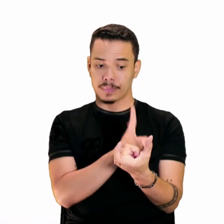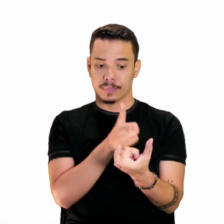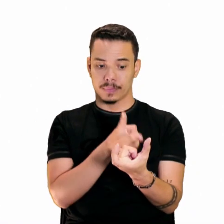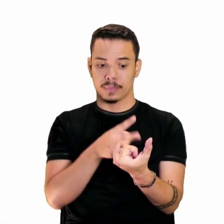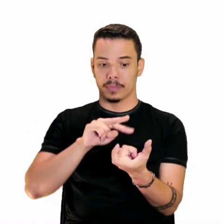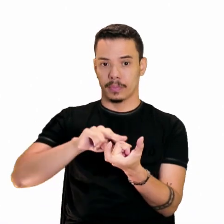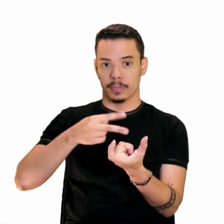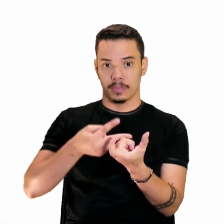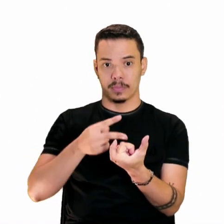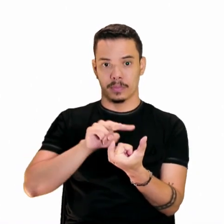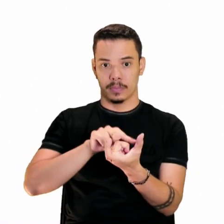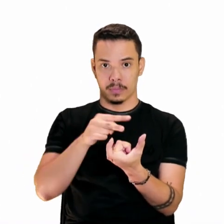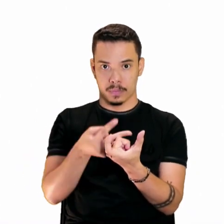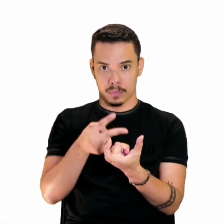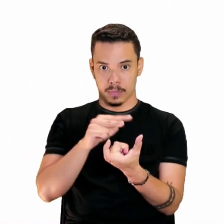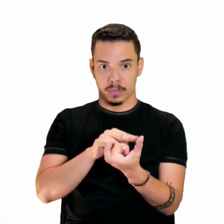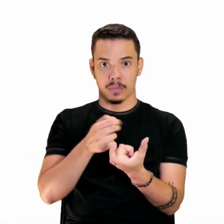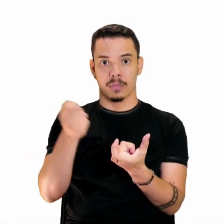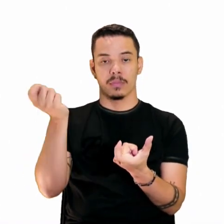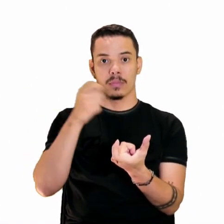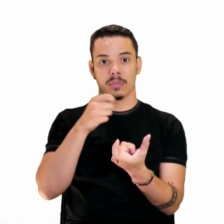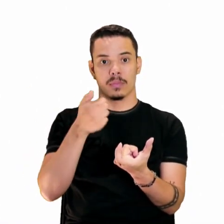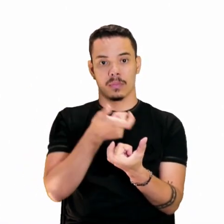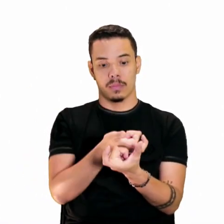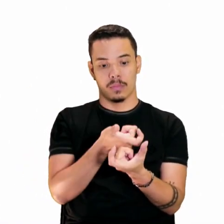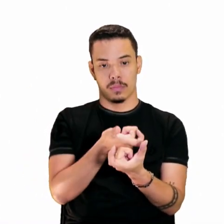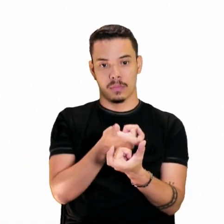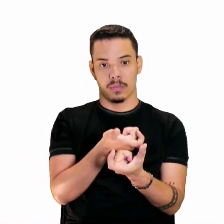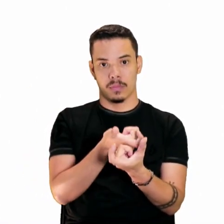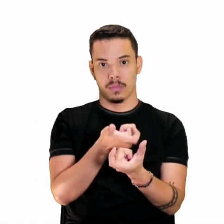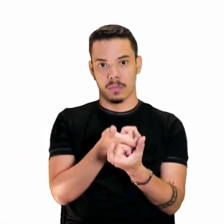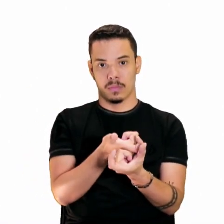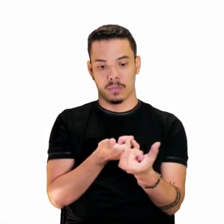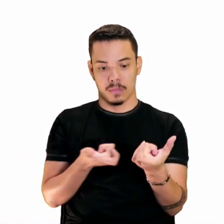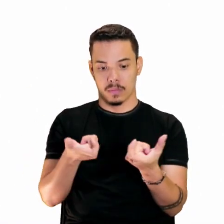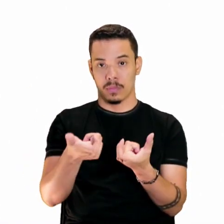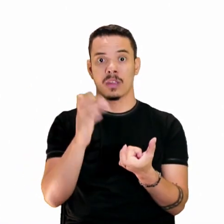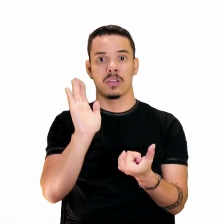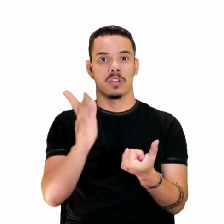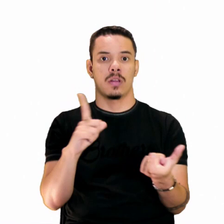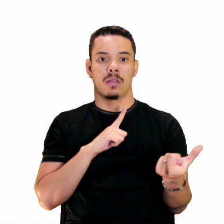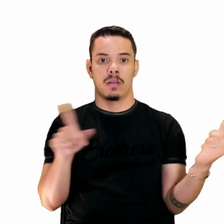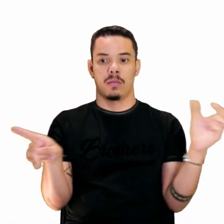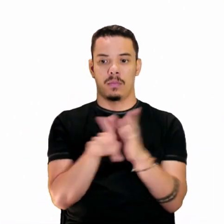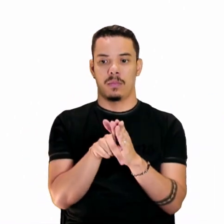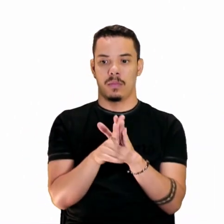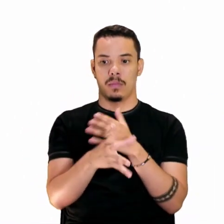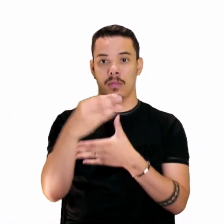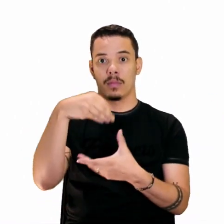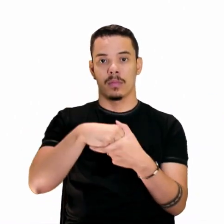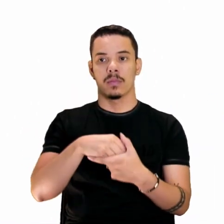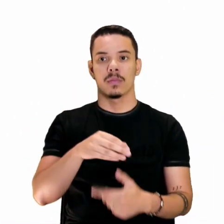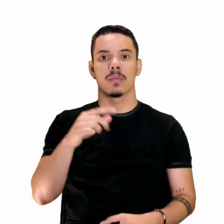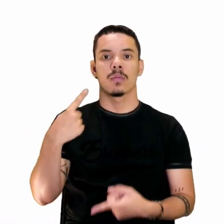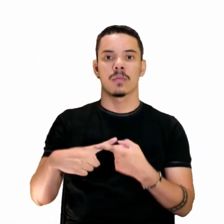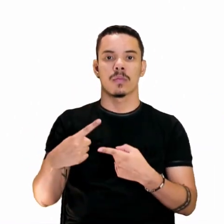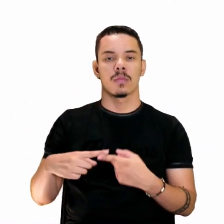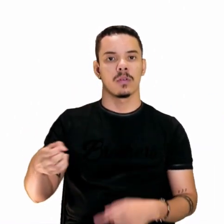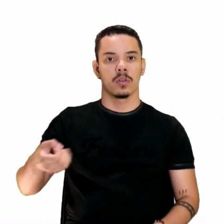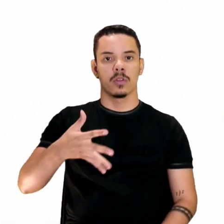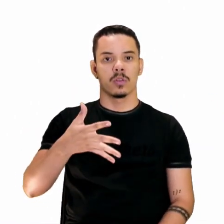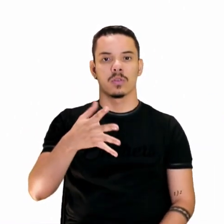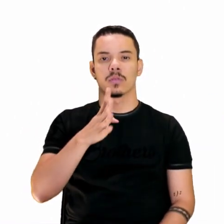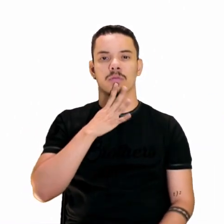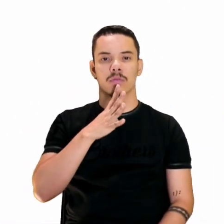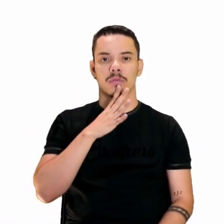significado, né? Aproveitando os elementos semânticos, já existentes, para produzir uma nova linguagem